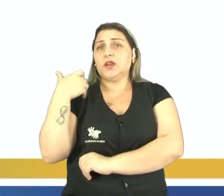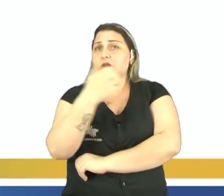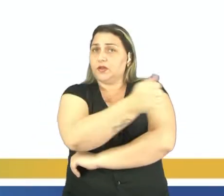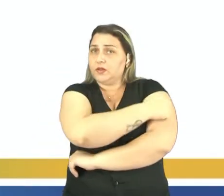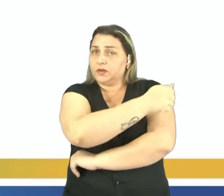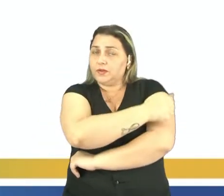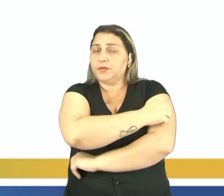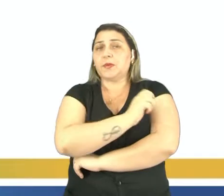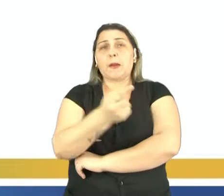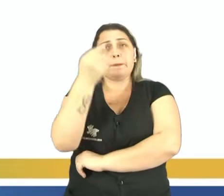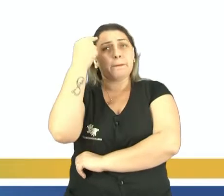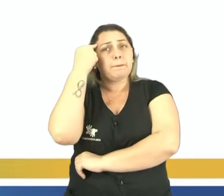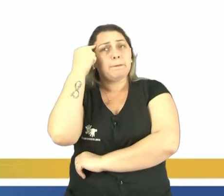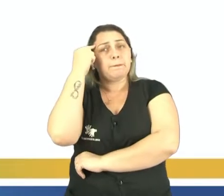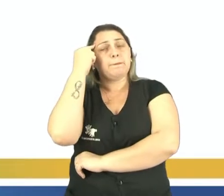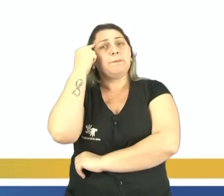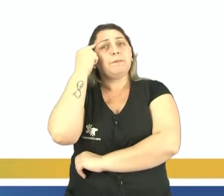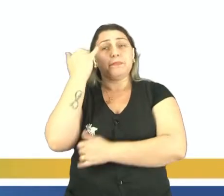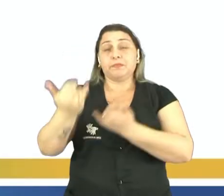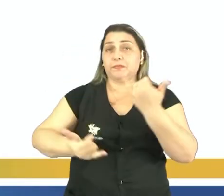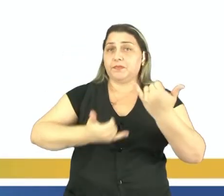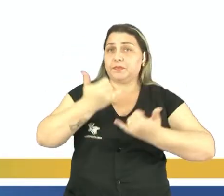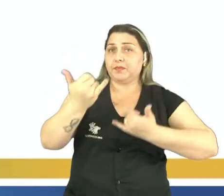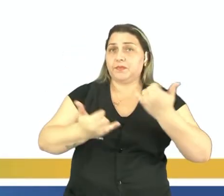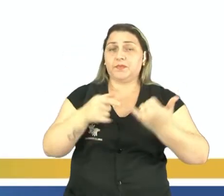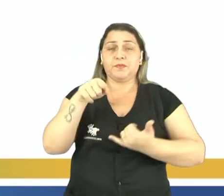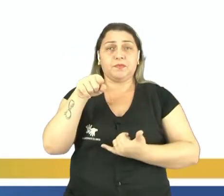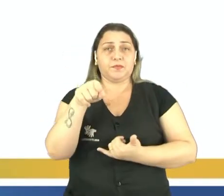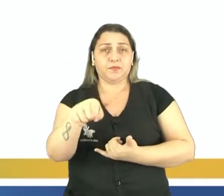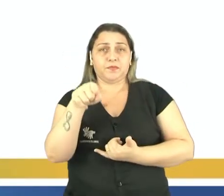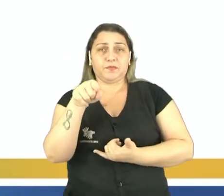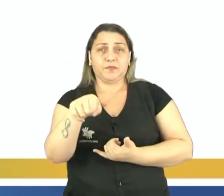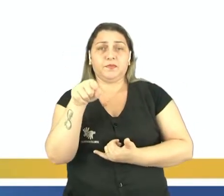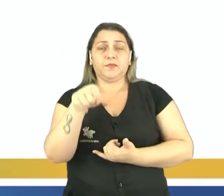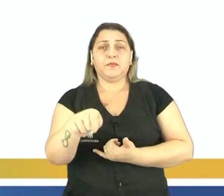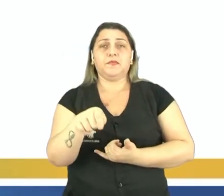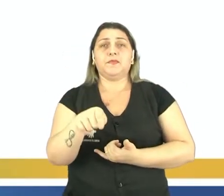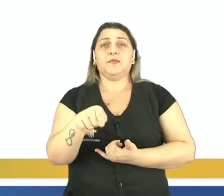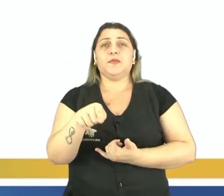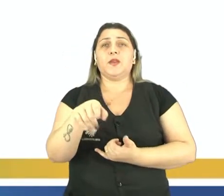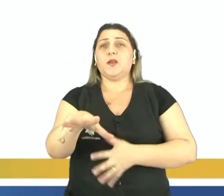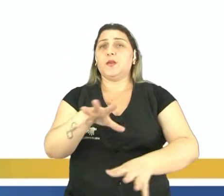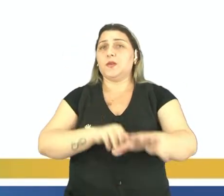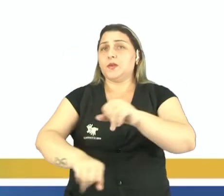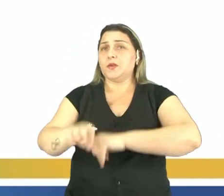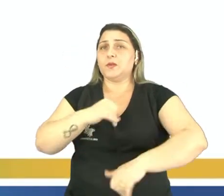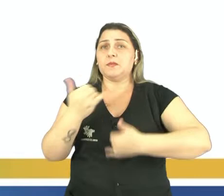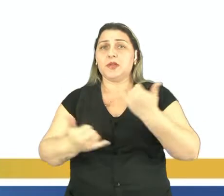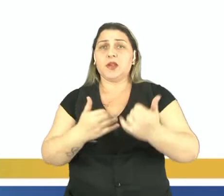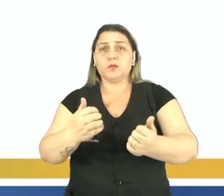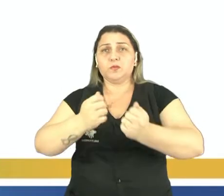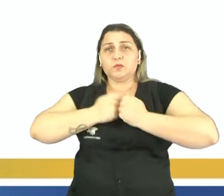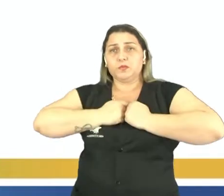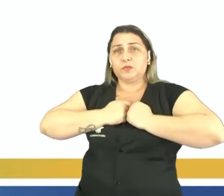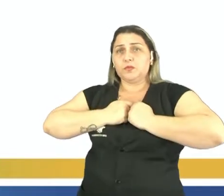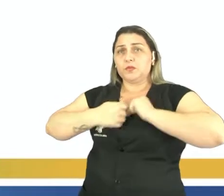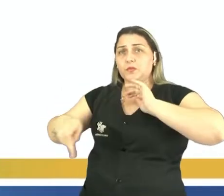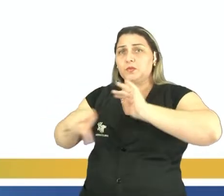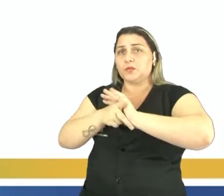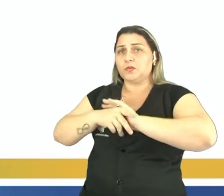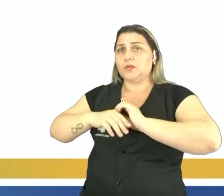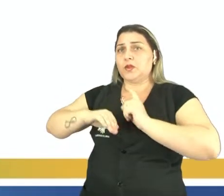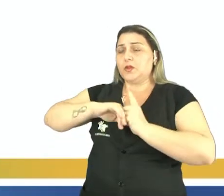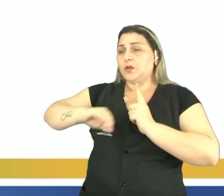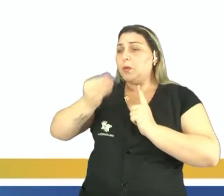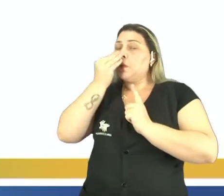certo? Então, pense bem no momento, assim, de uma brincadeira, né? Onde você pega todos os brinquedos e quer ficar só para você, né? Então, você está negando